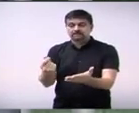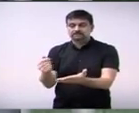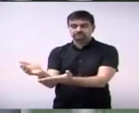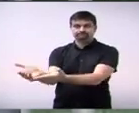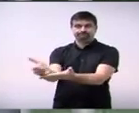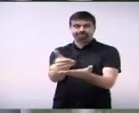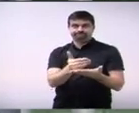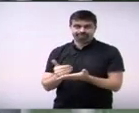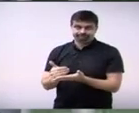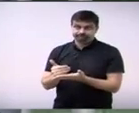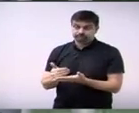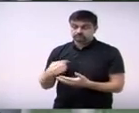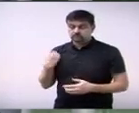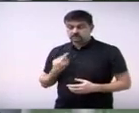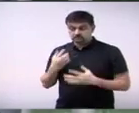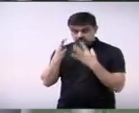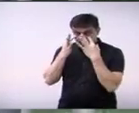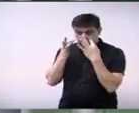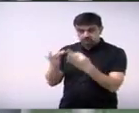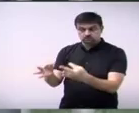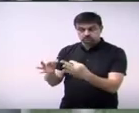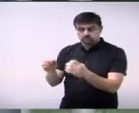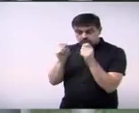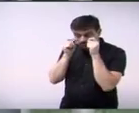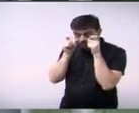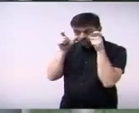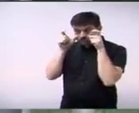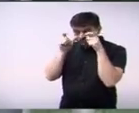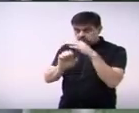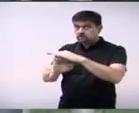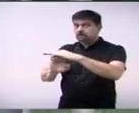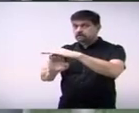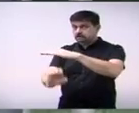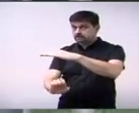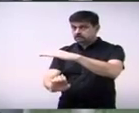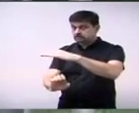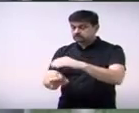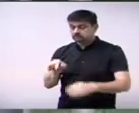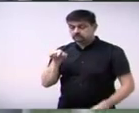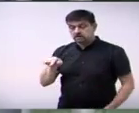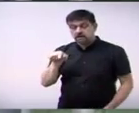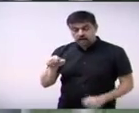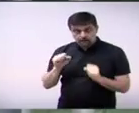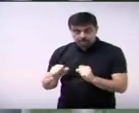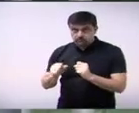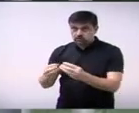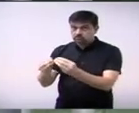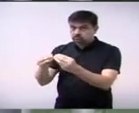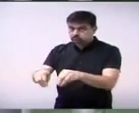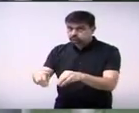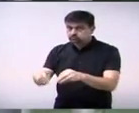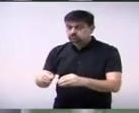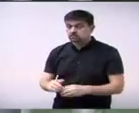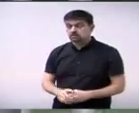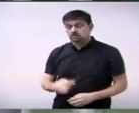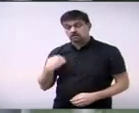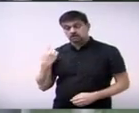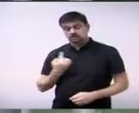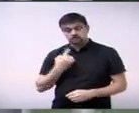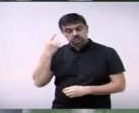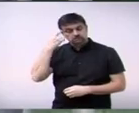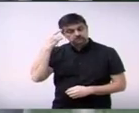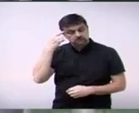temos que estar atentos aí, caso a gente ache que vai causar prejuízo apenas para uma empresa e possa